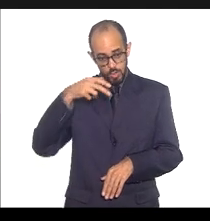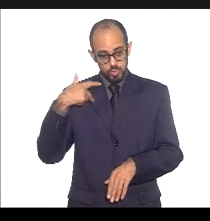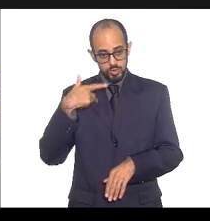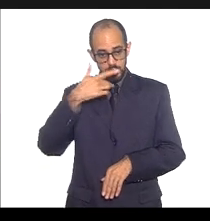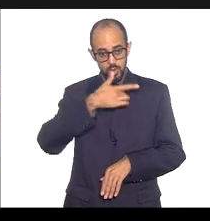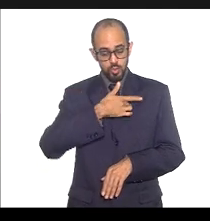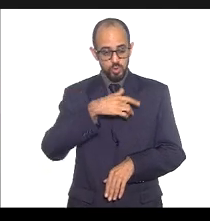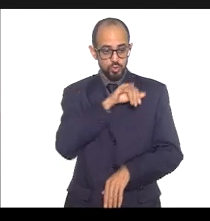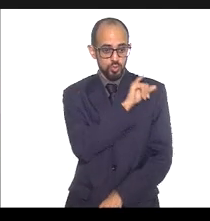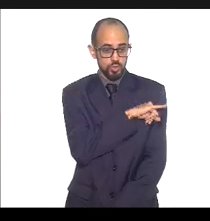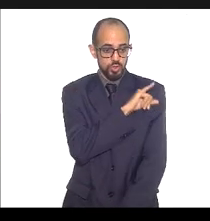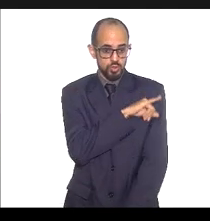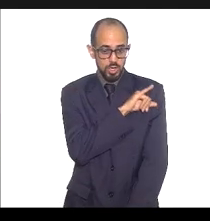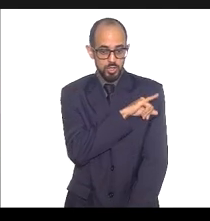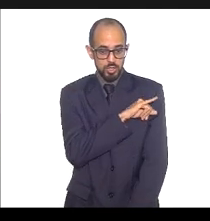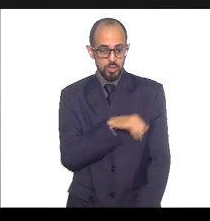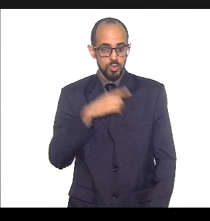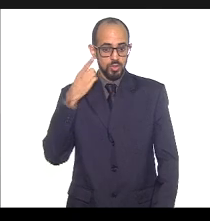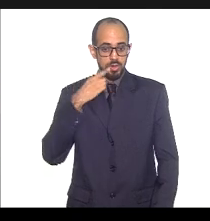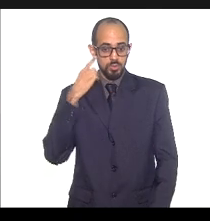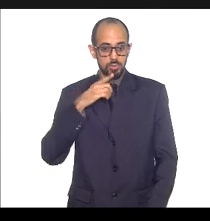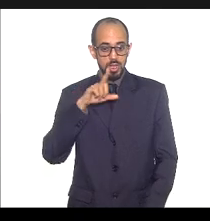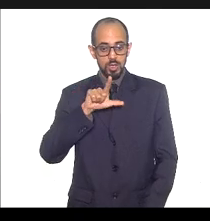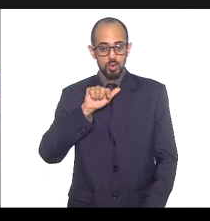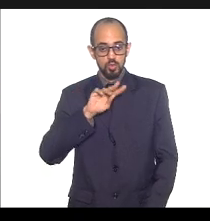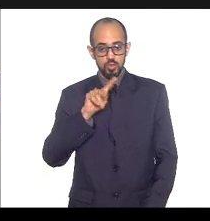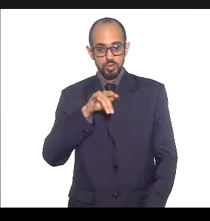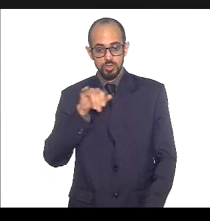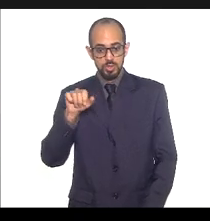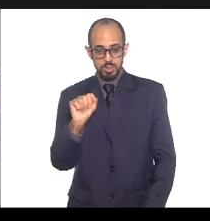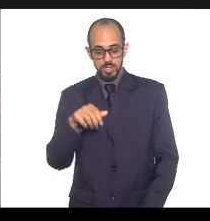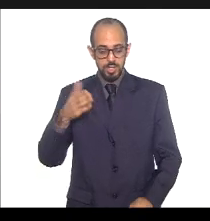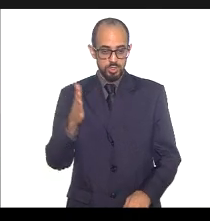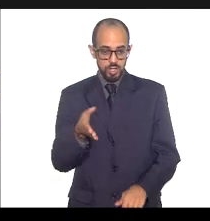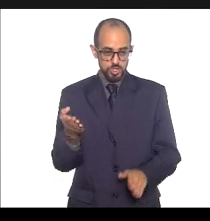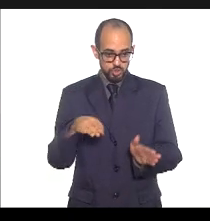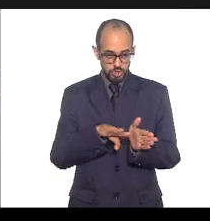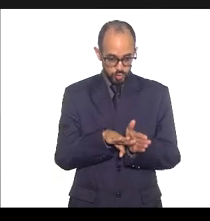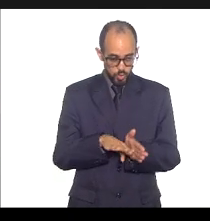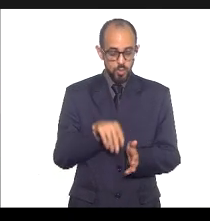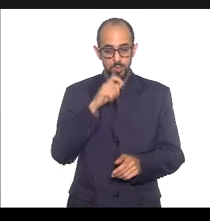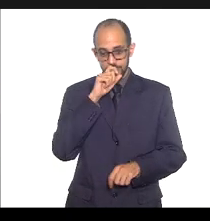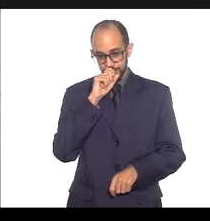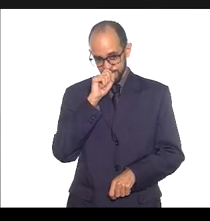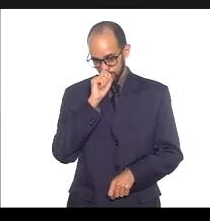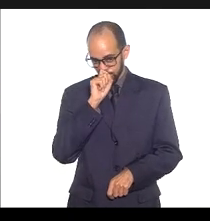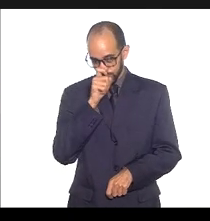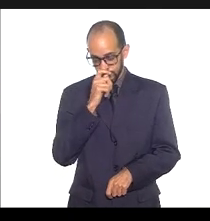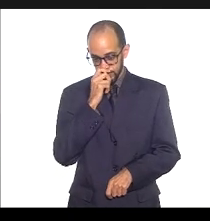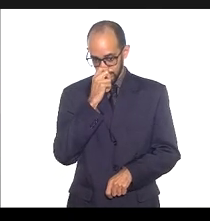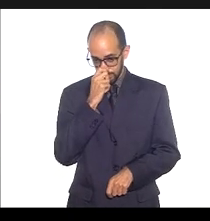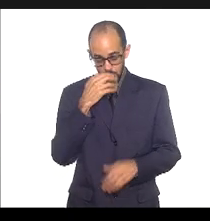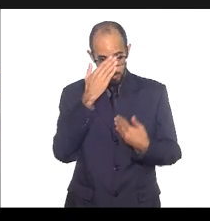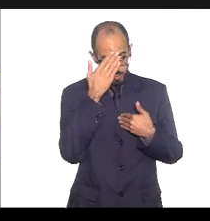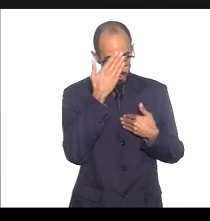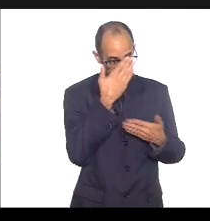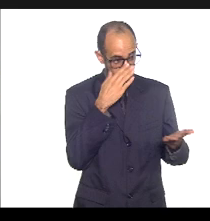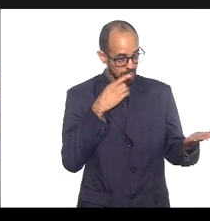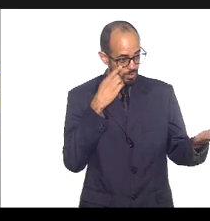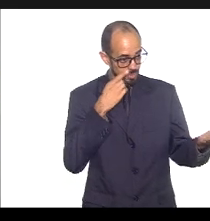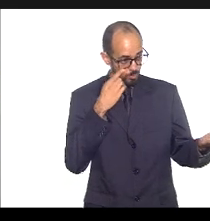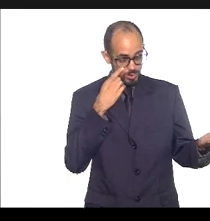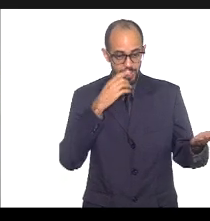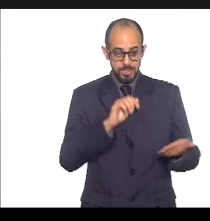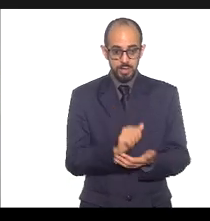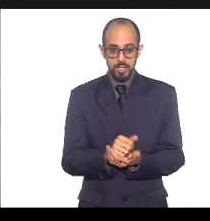Rio de Janeiro, nossa queridíssima deputada Lucinha, já chegou, já podemos começar. Obrigada, deputada Lucinha. Então,